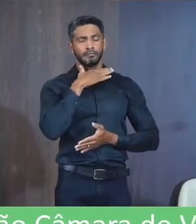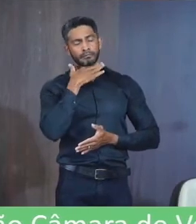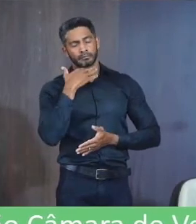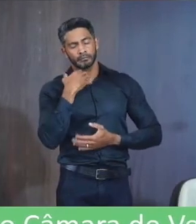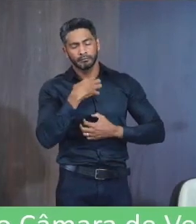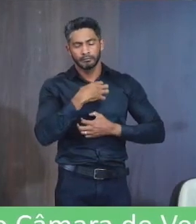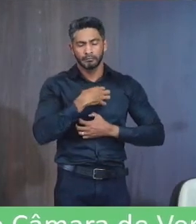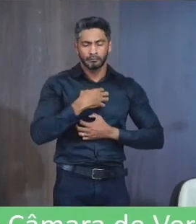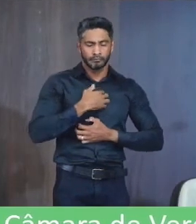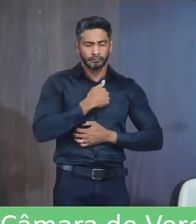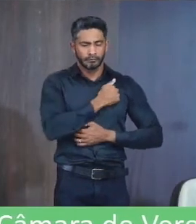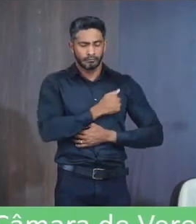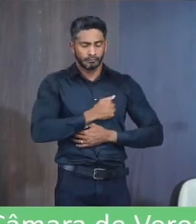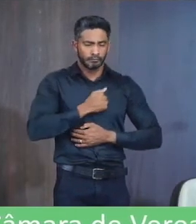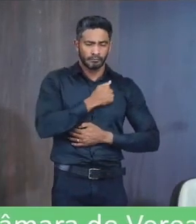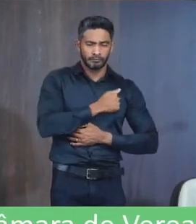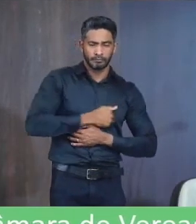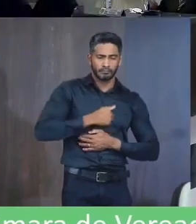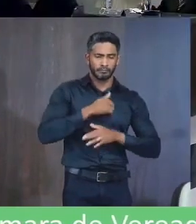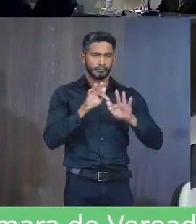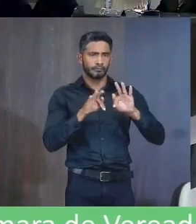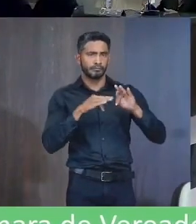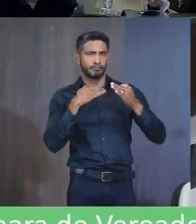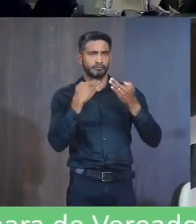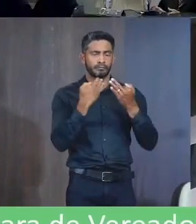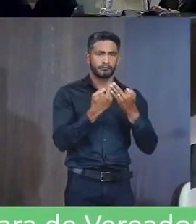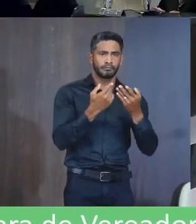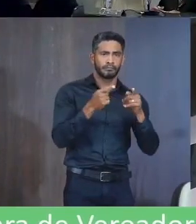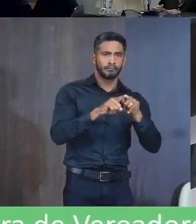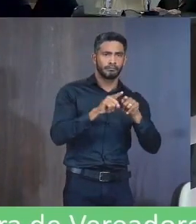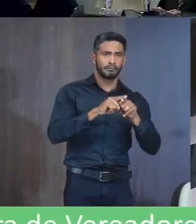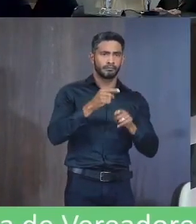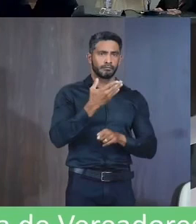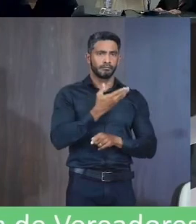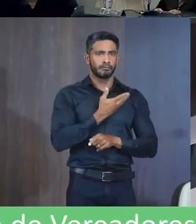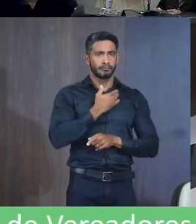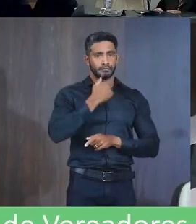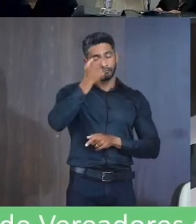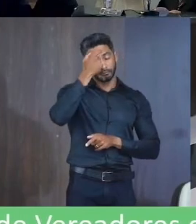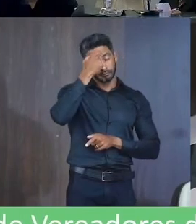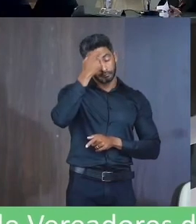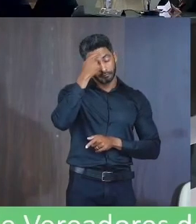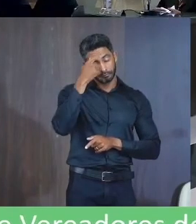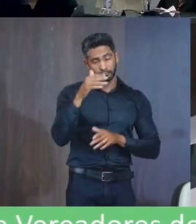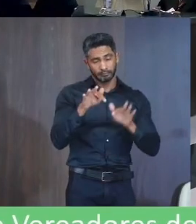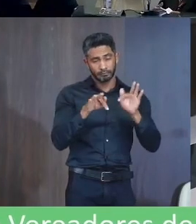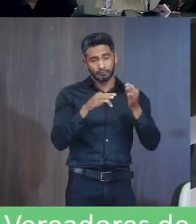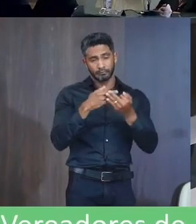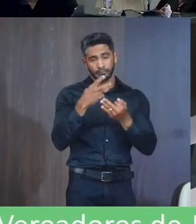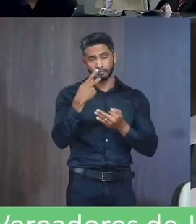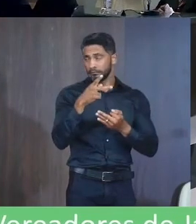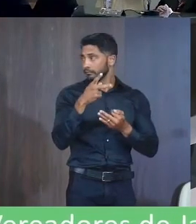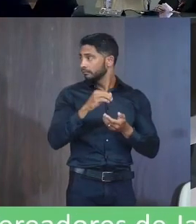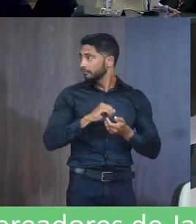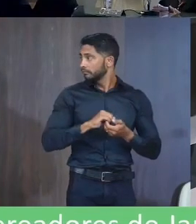Deixando Eternas saudades Aos familiares E amigos Requer que seja dada Ciência A família Enlutada